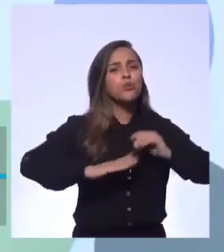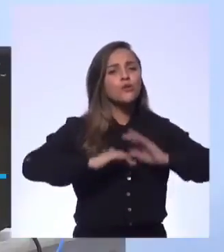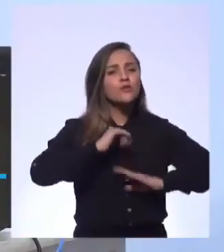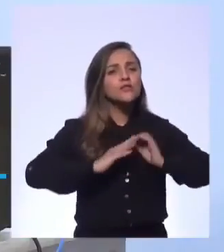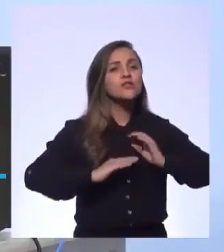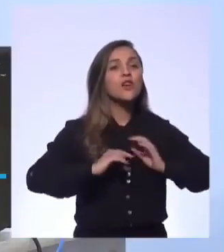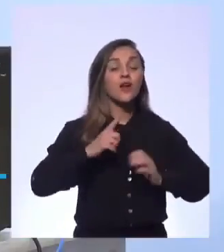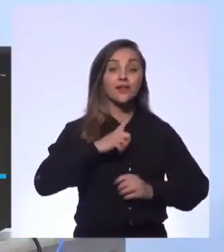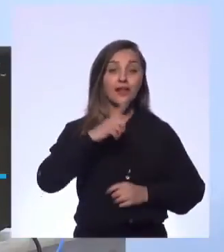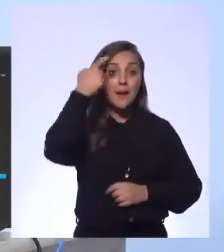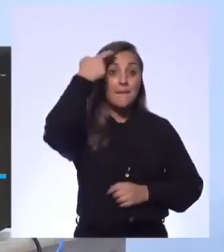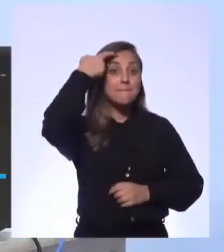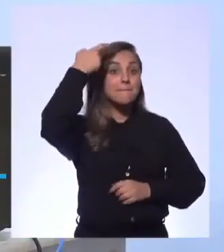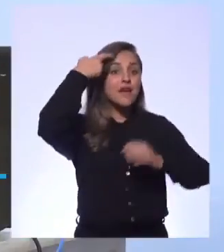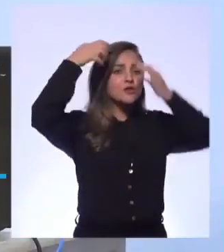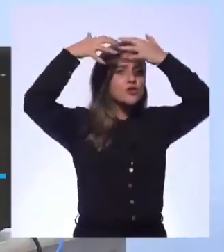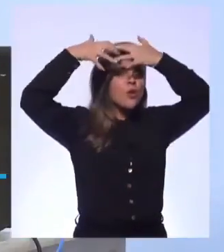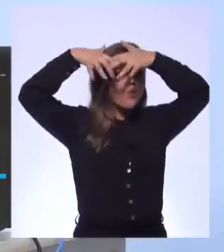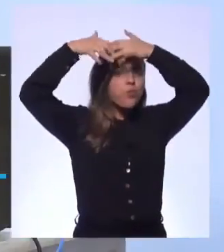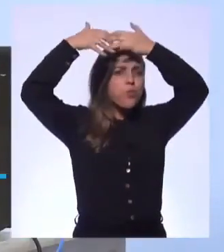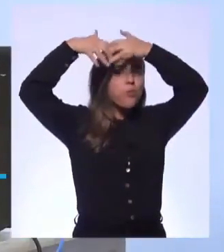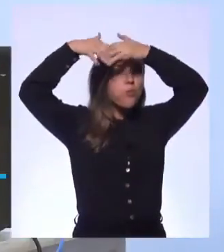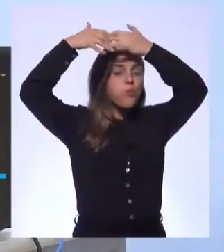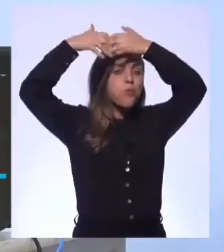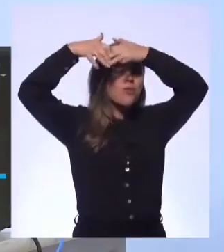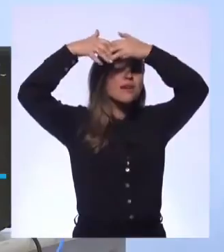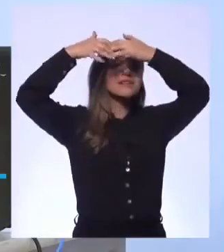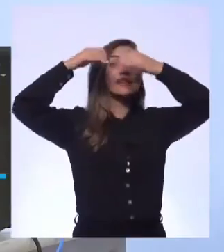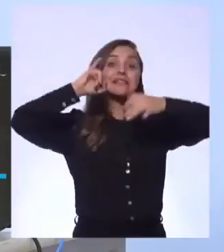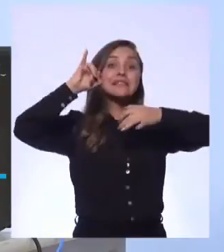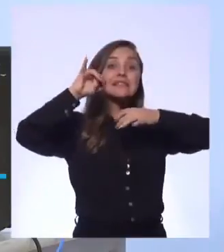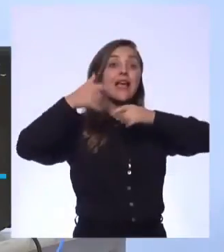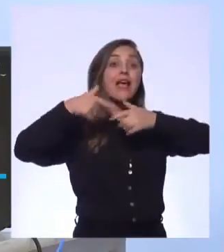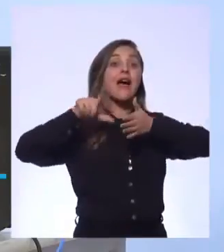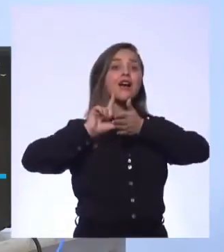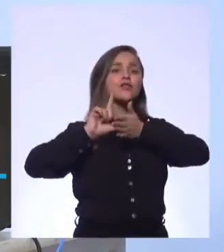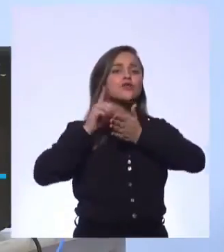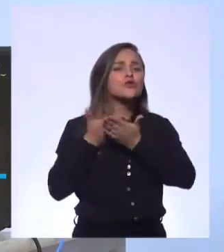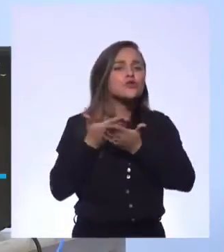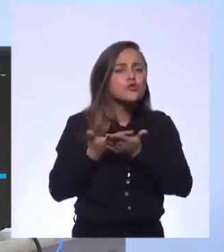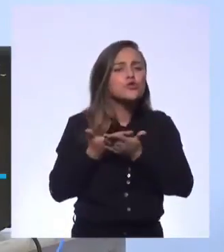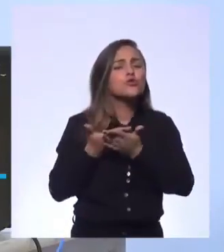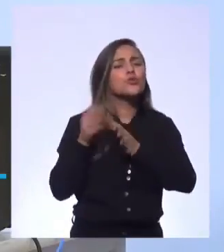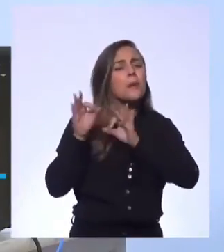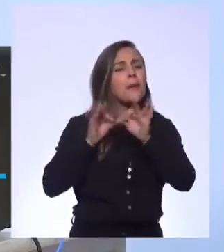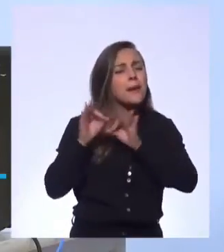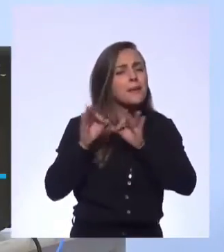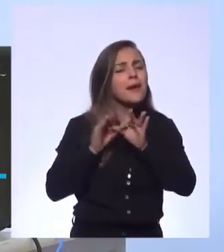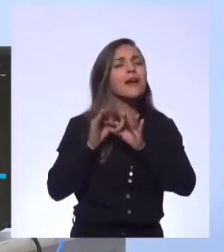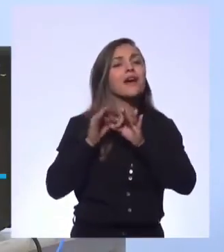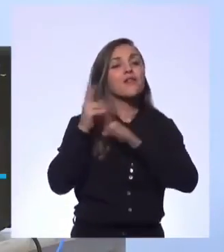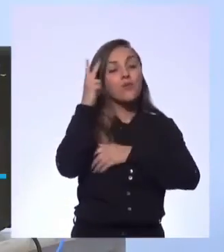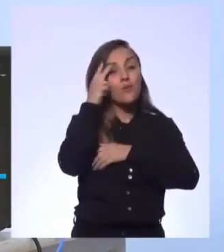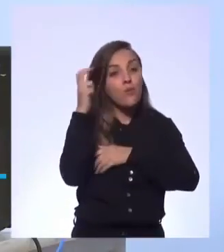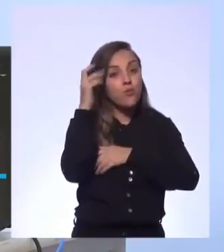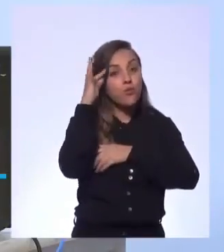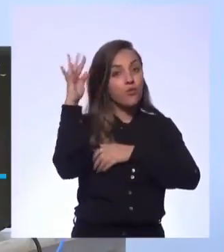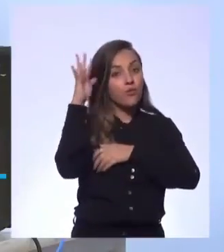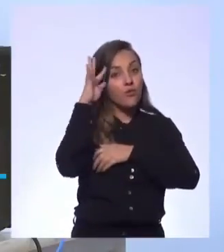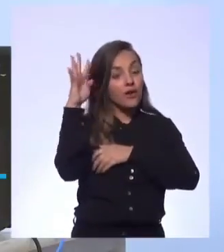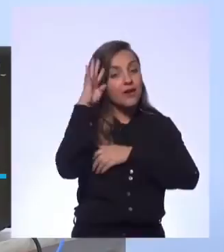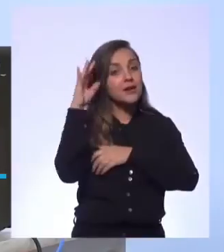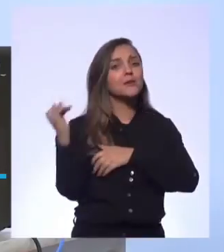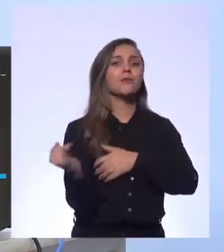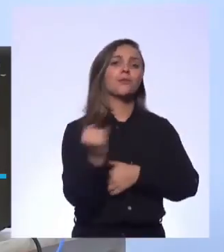máquina aqui, ela só funciona se ela for muito bem preparada. Por isso que a base cognitiva, filosófica, faz todo o sentido.